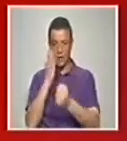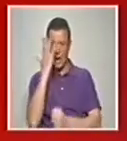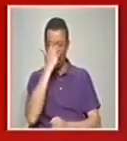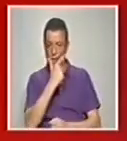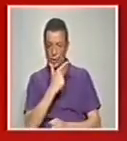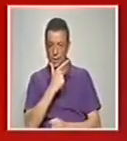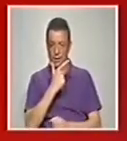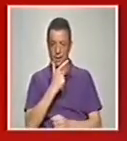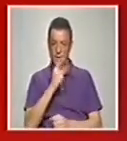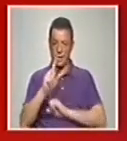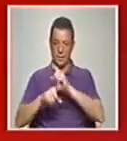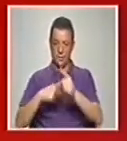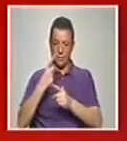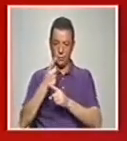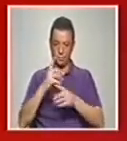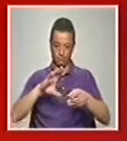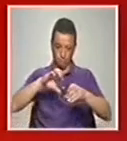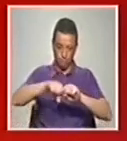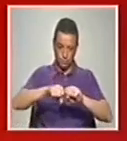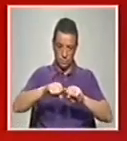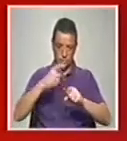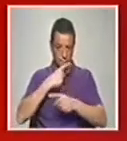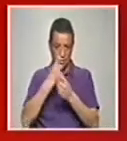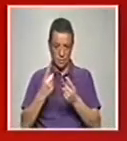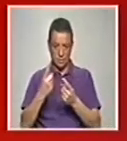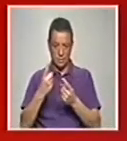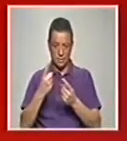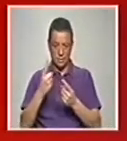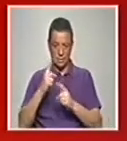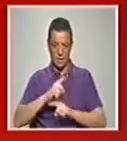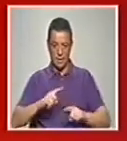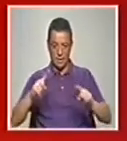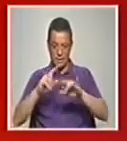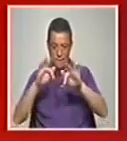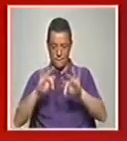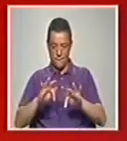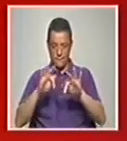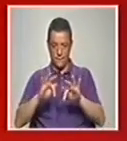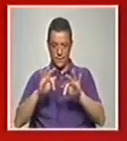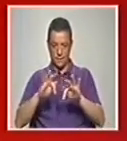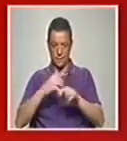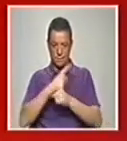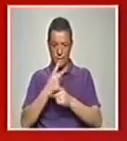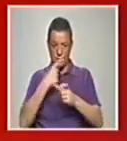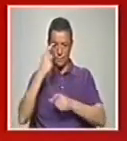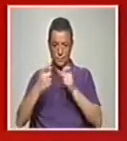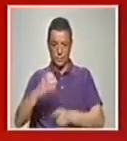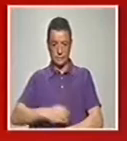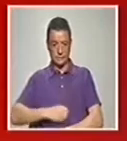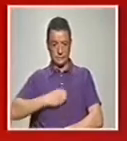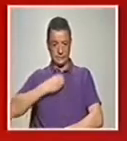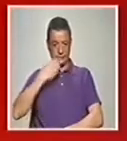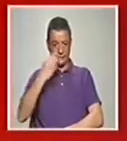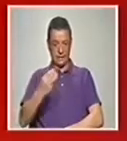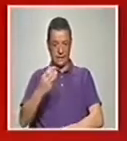no caso da tragédia, quando nos aproximamos da catarse final, é absolutamente perturbador, porque o público se sente de uma forma